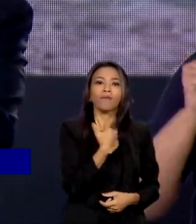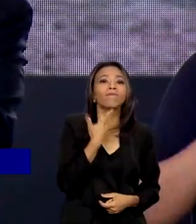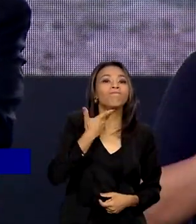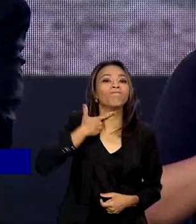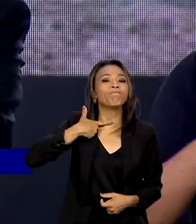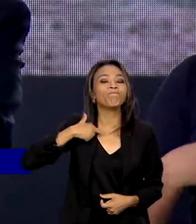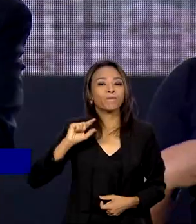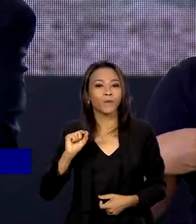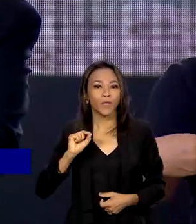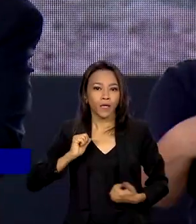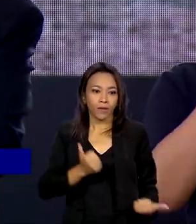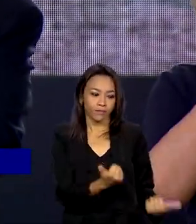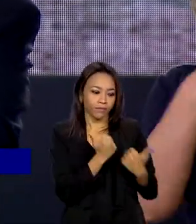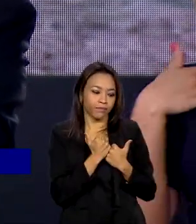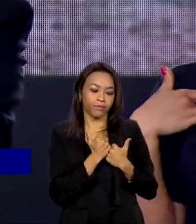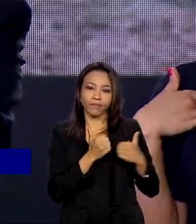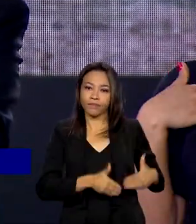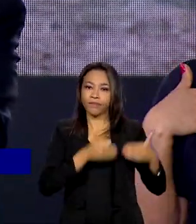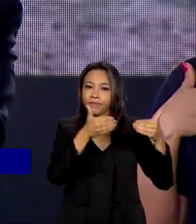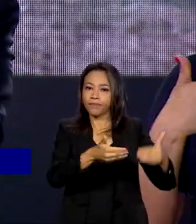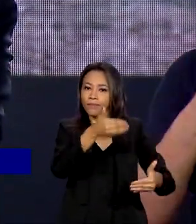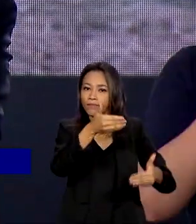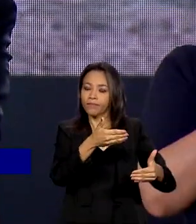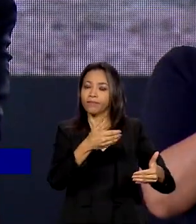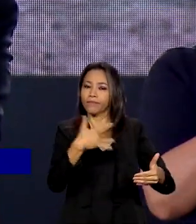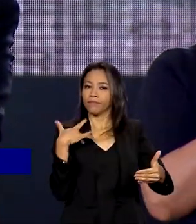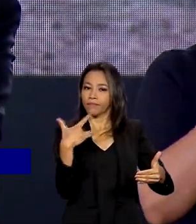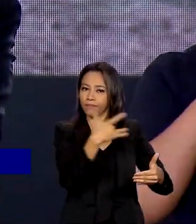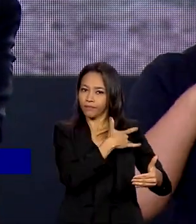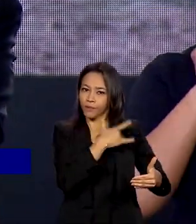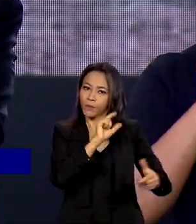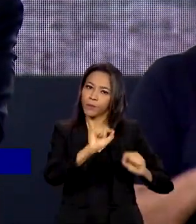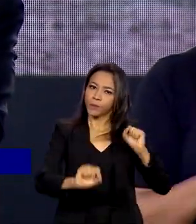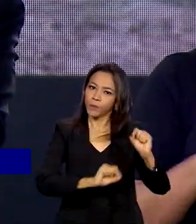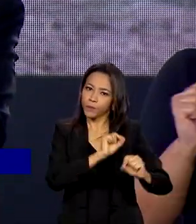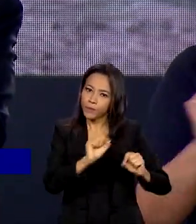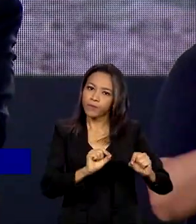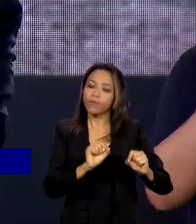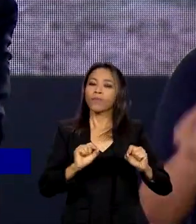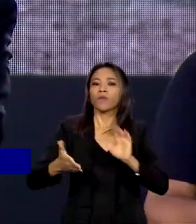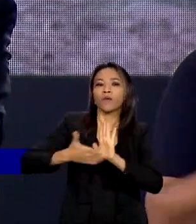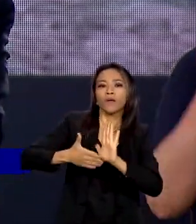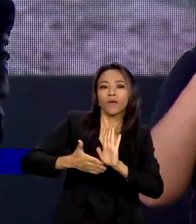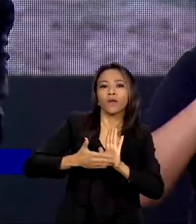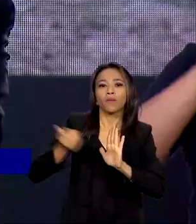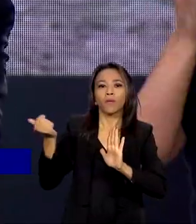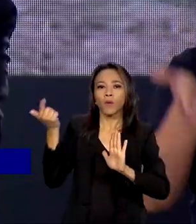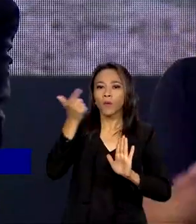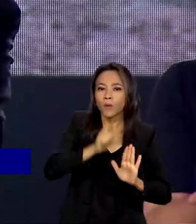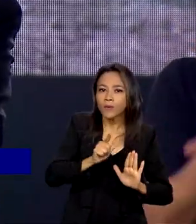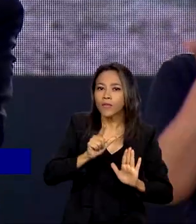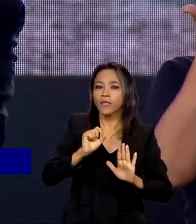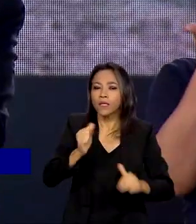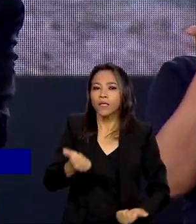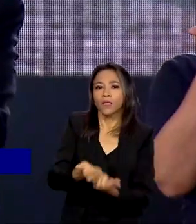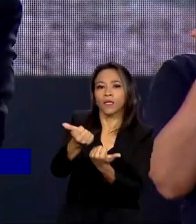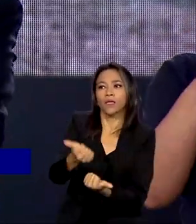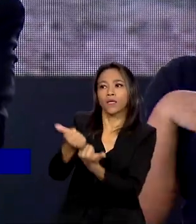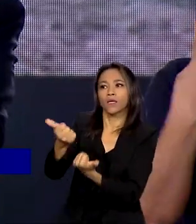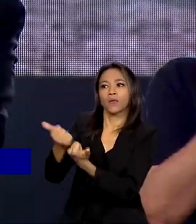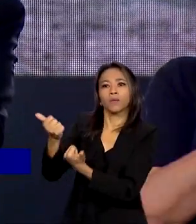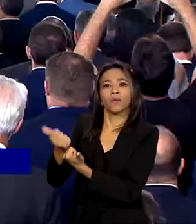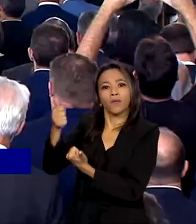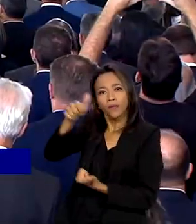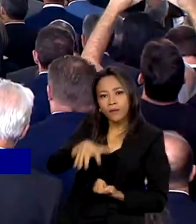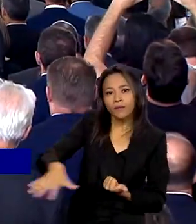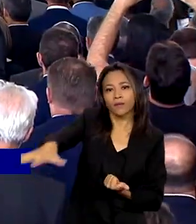ao Ministério da Saúde em uma pauta que nos permita constituir a sustentabilidade do nosso